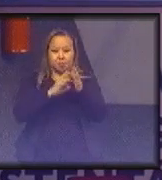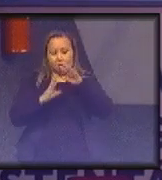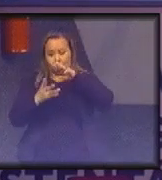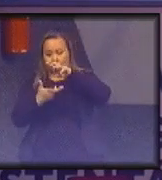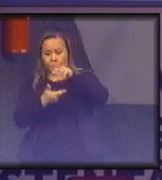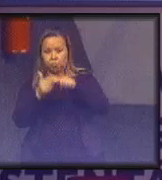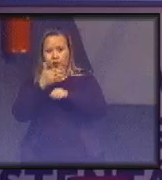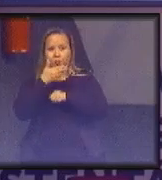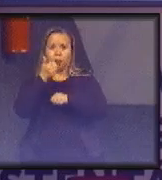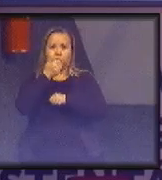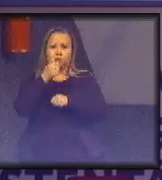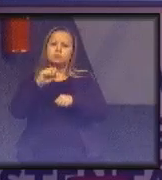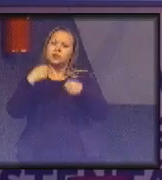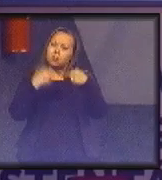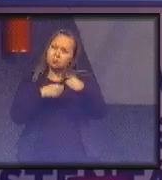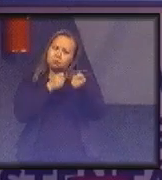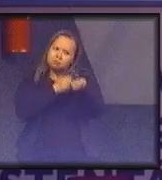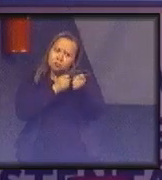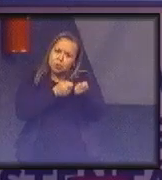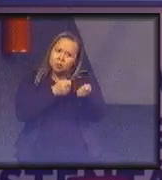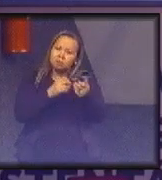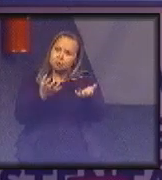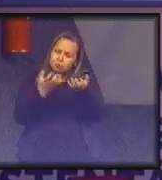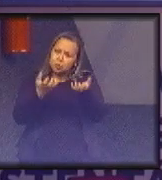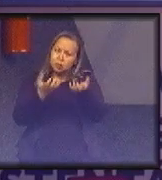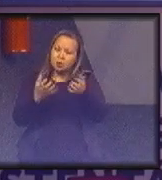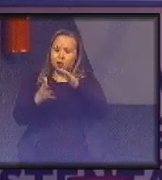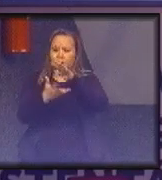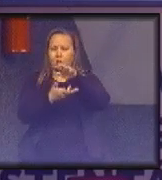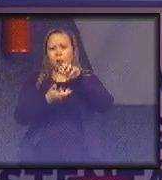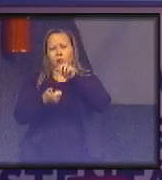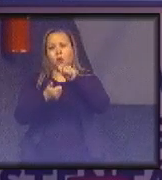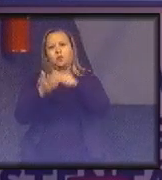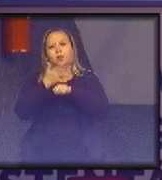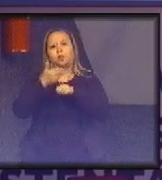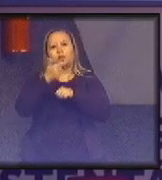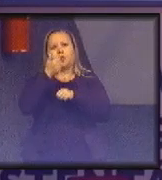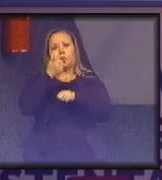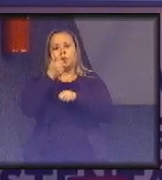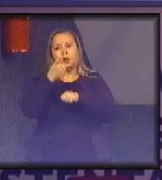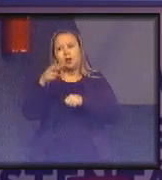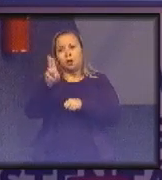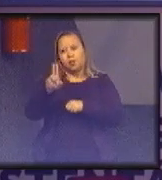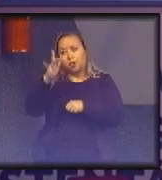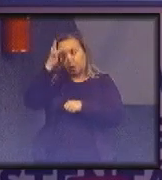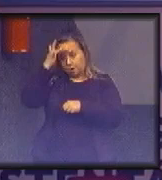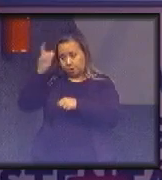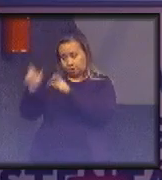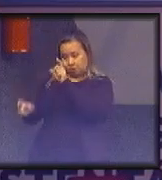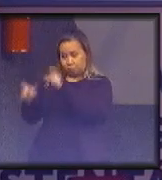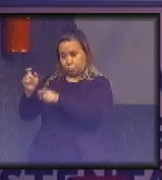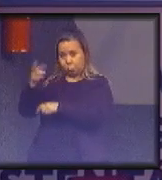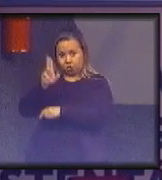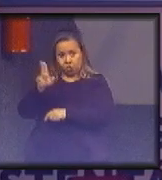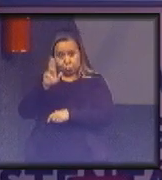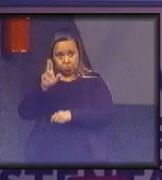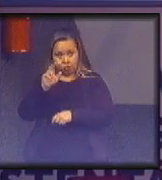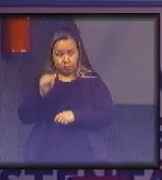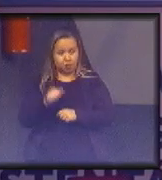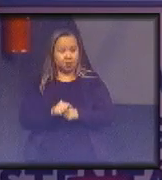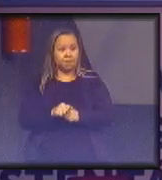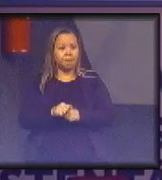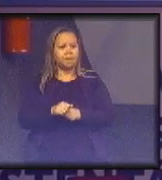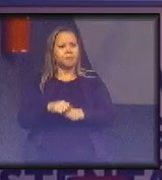que é o que a gente procura fazer no nosso trabalho conscientizando o consumidor para que ele seja por meio do seu ato de consumo